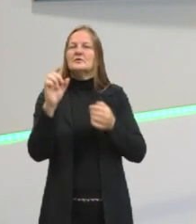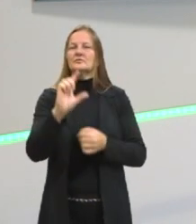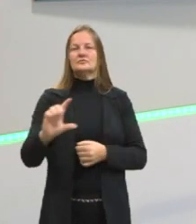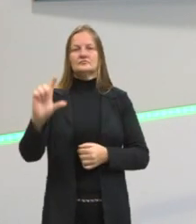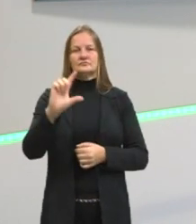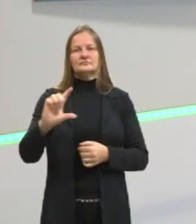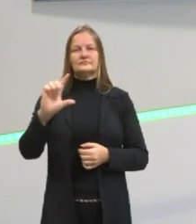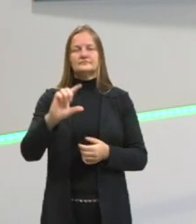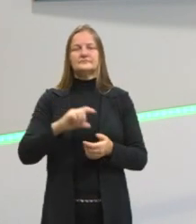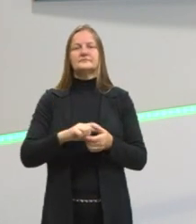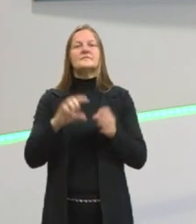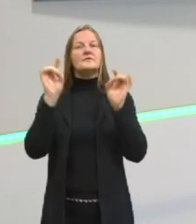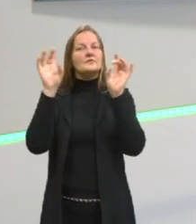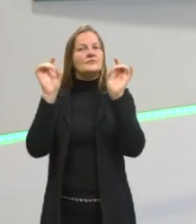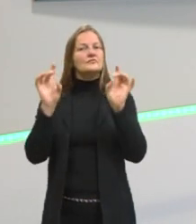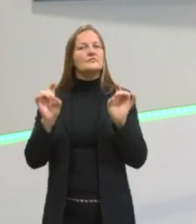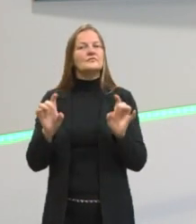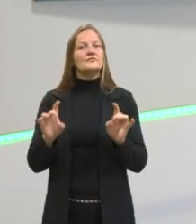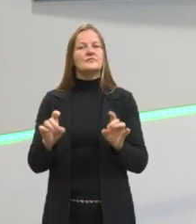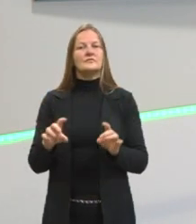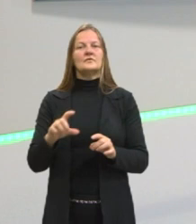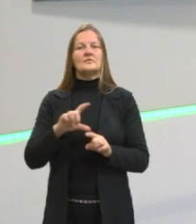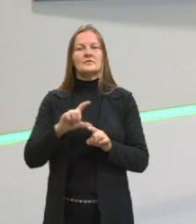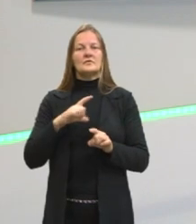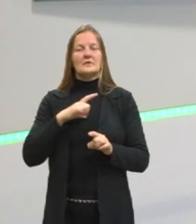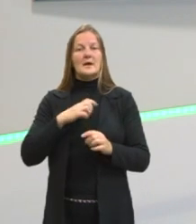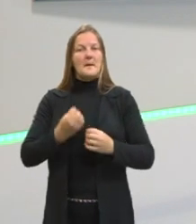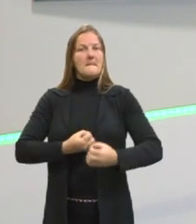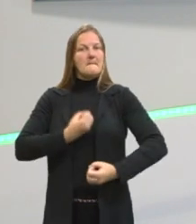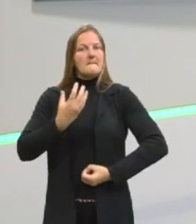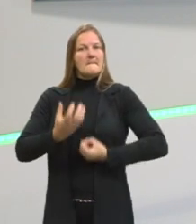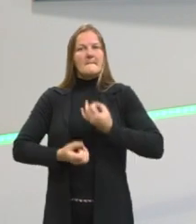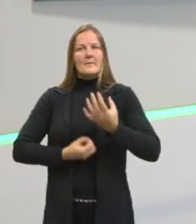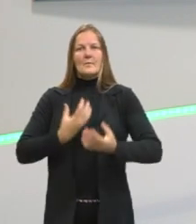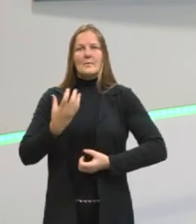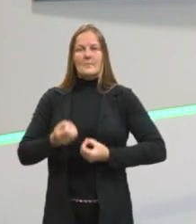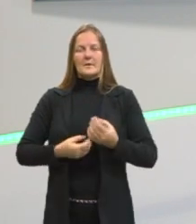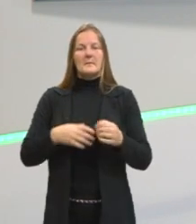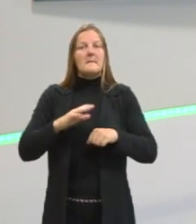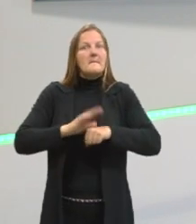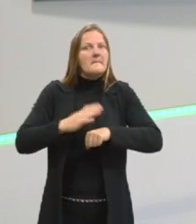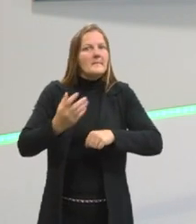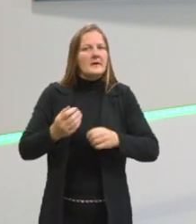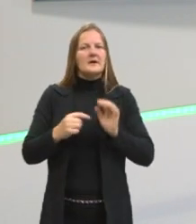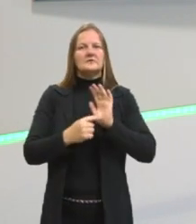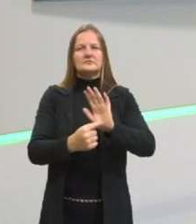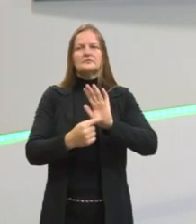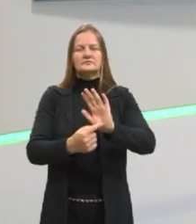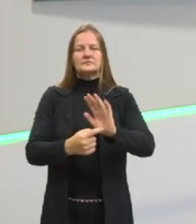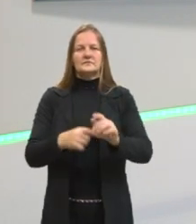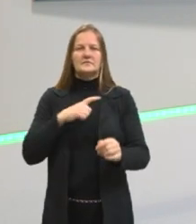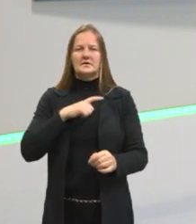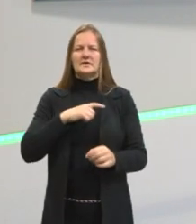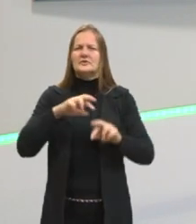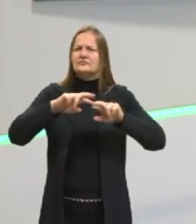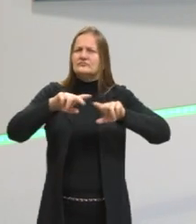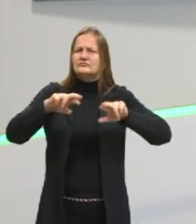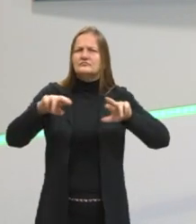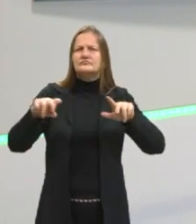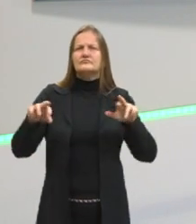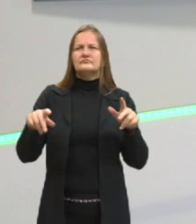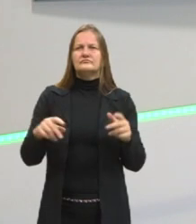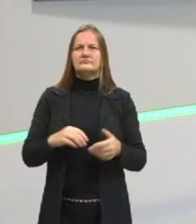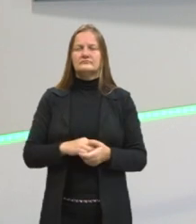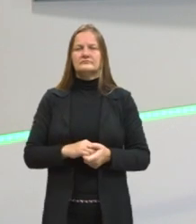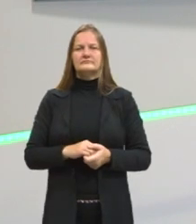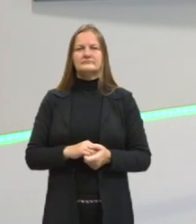Especificamente ainda falando em poesias, em poemas. Porque a gente tem esses recursos exatamente.